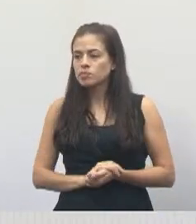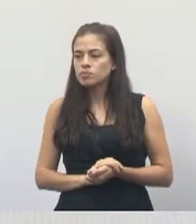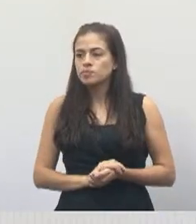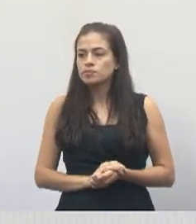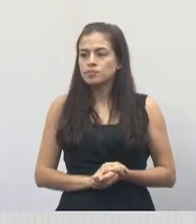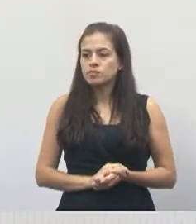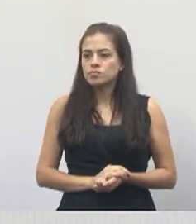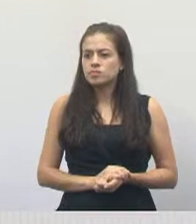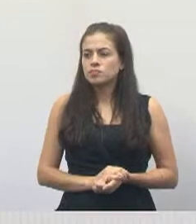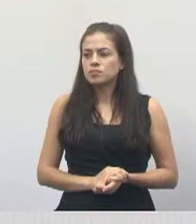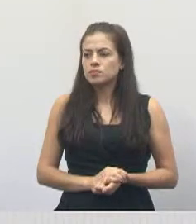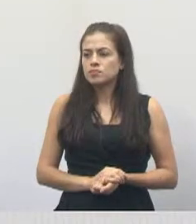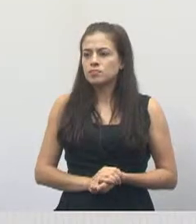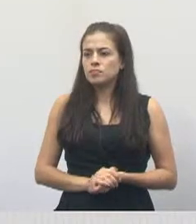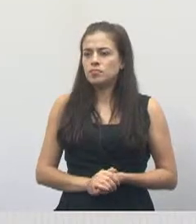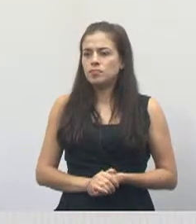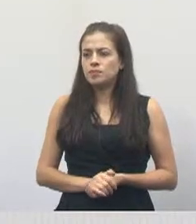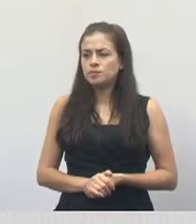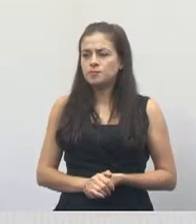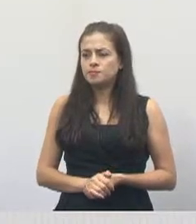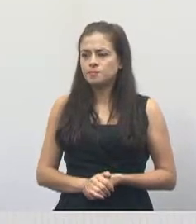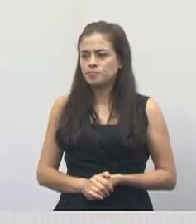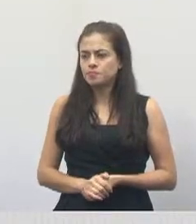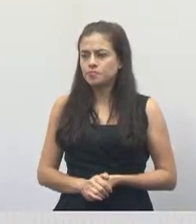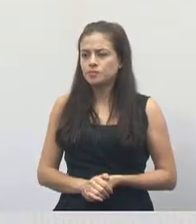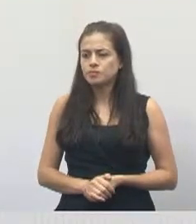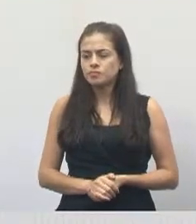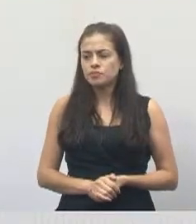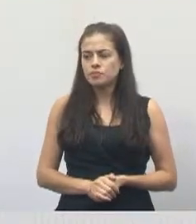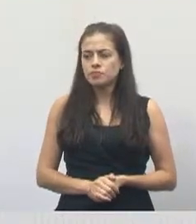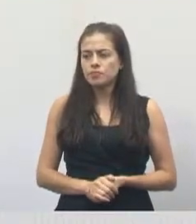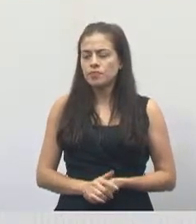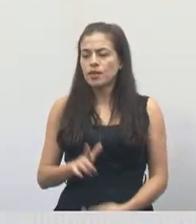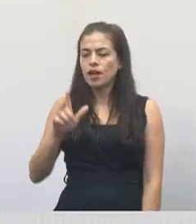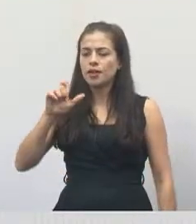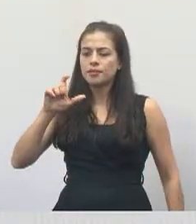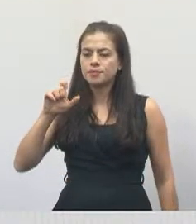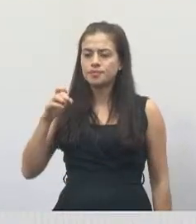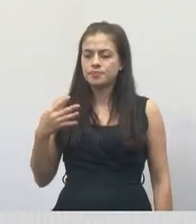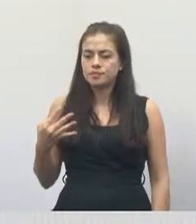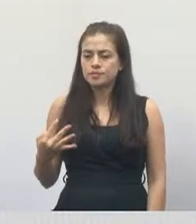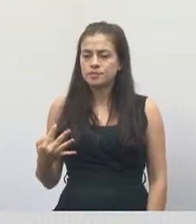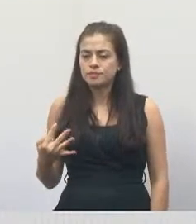Mandamos para setor lá fazer. A foto 4.